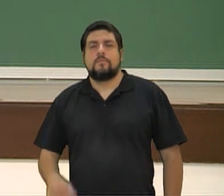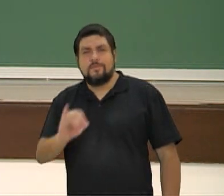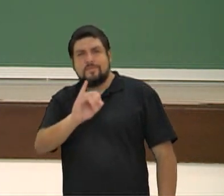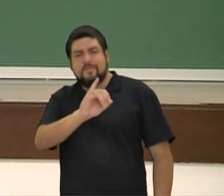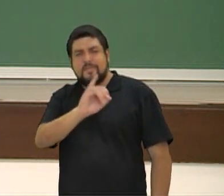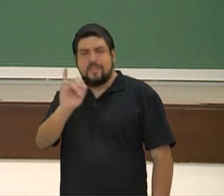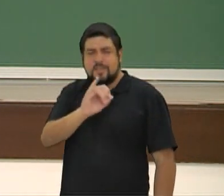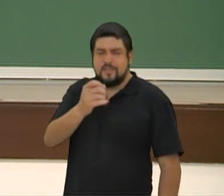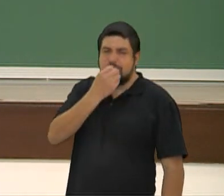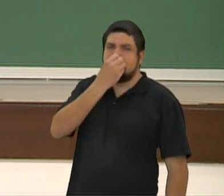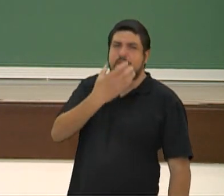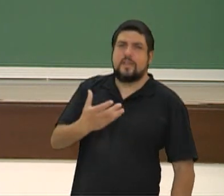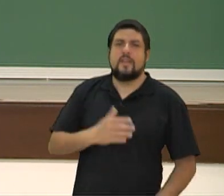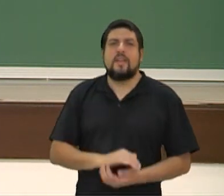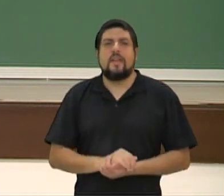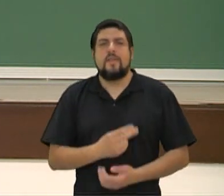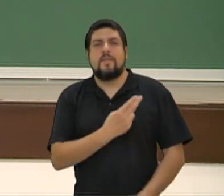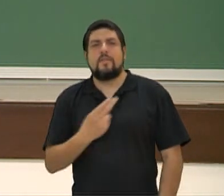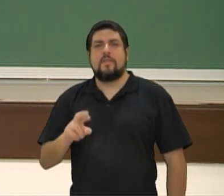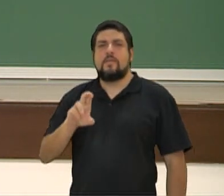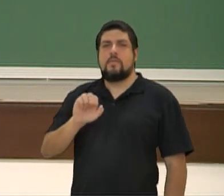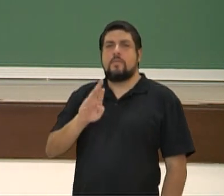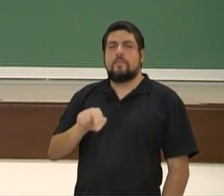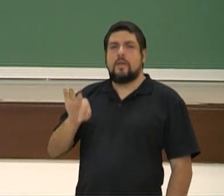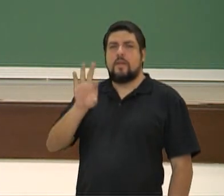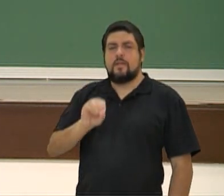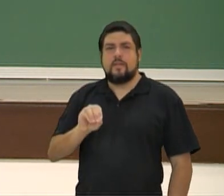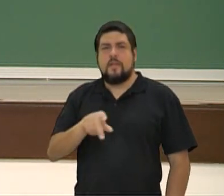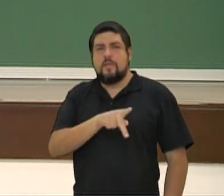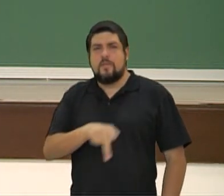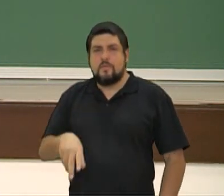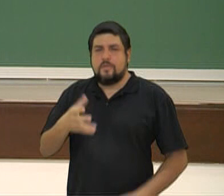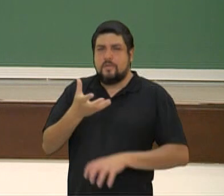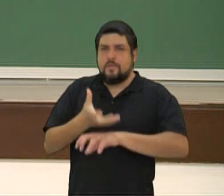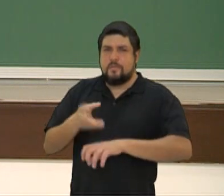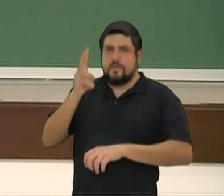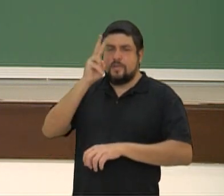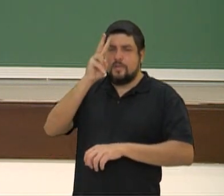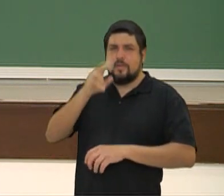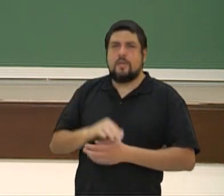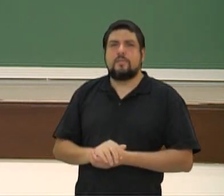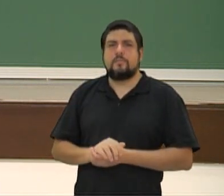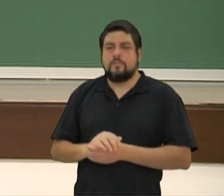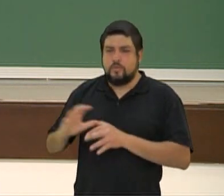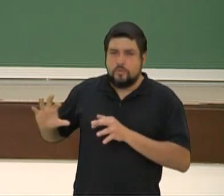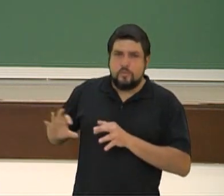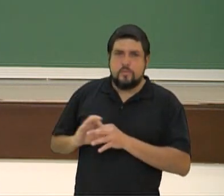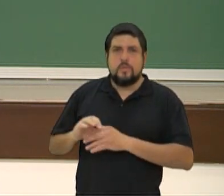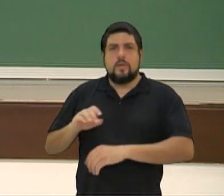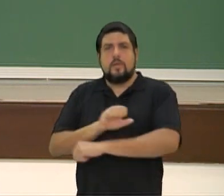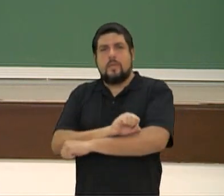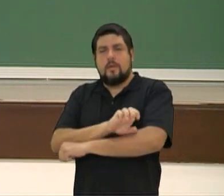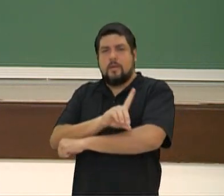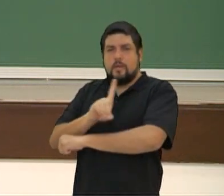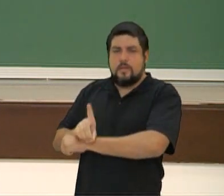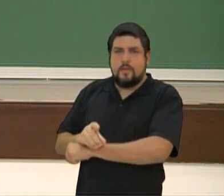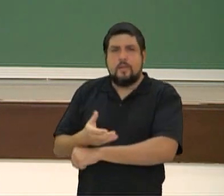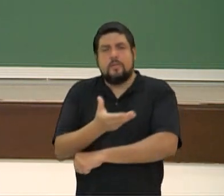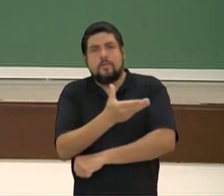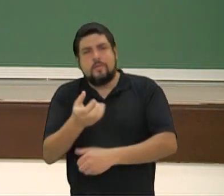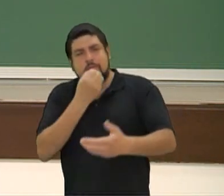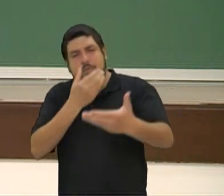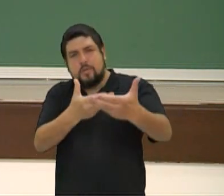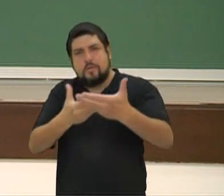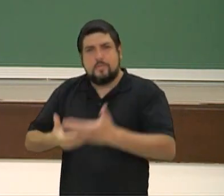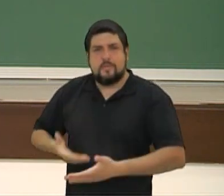Fala galera, tudo bem? Sou o professor Roberto Falcioni, professor de História, em nome da Secretaria de Educação, sejam todos bem-vindos para mais uma aula.